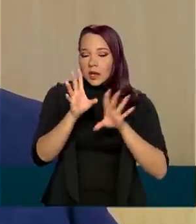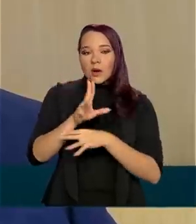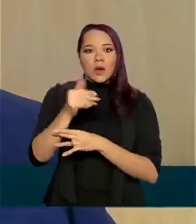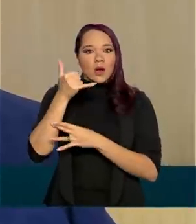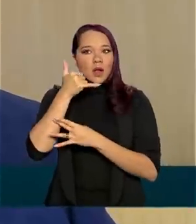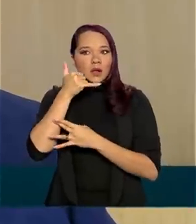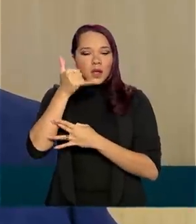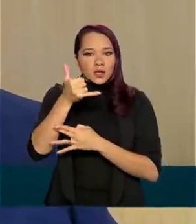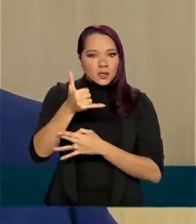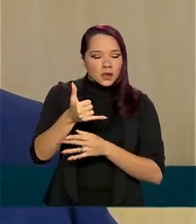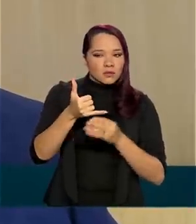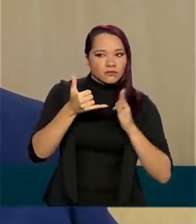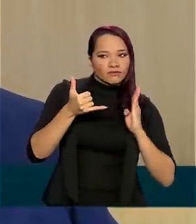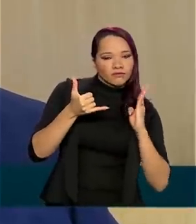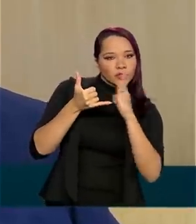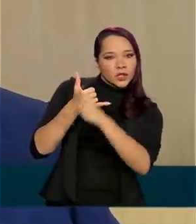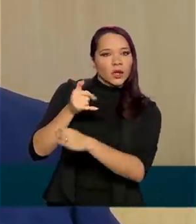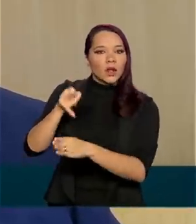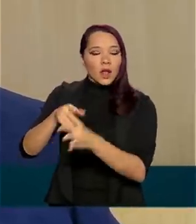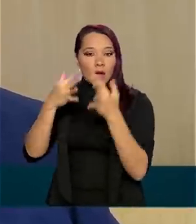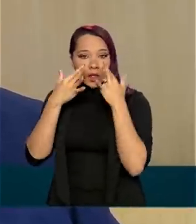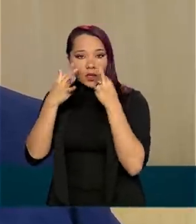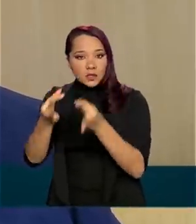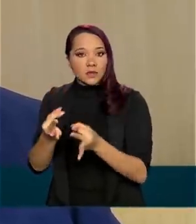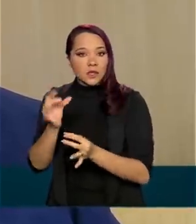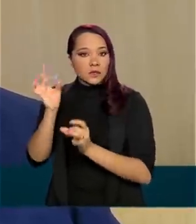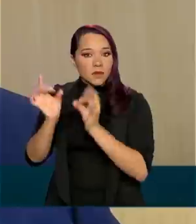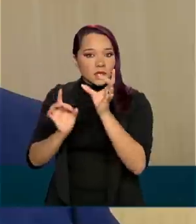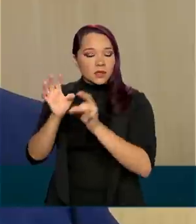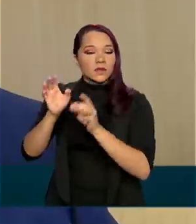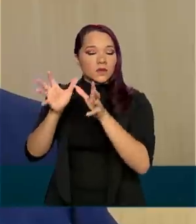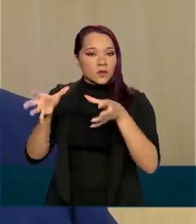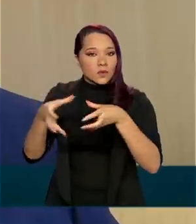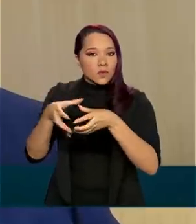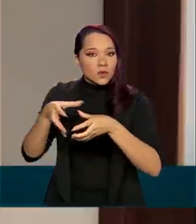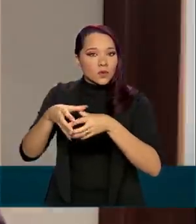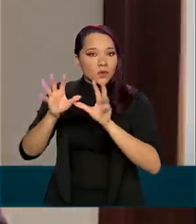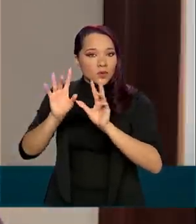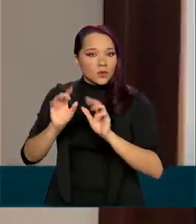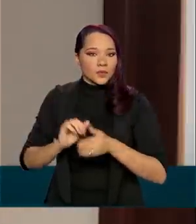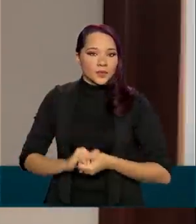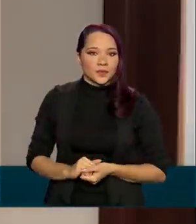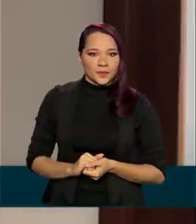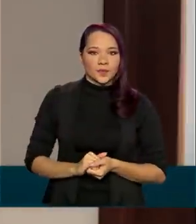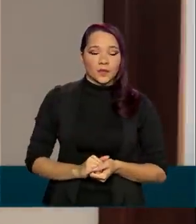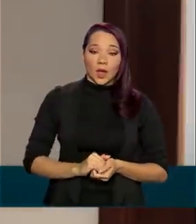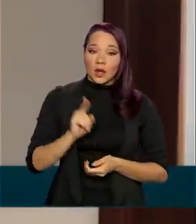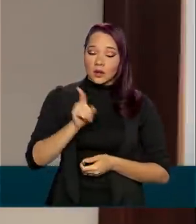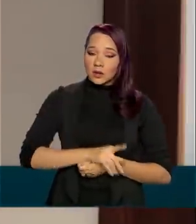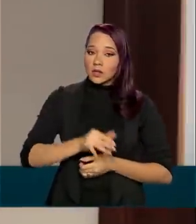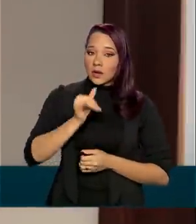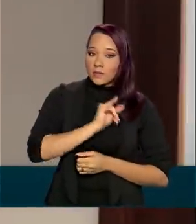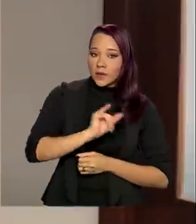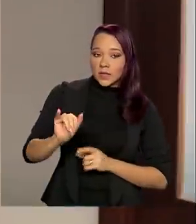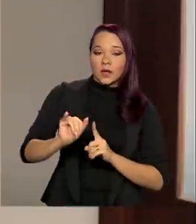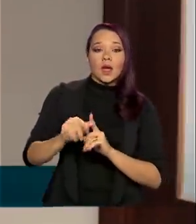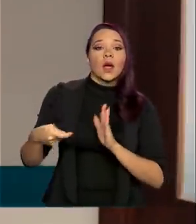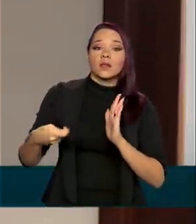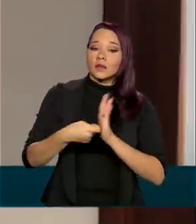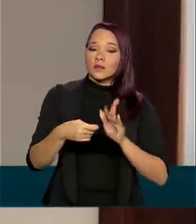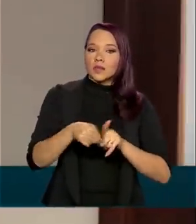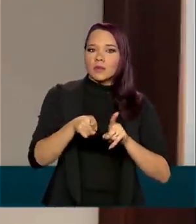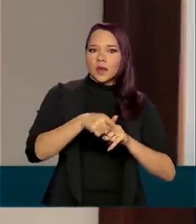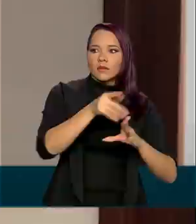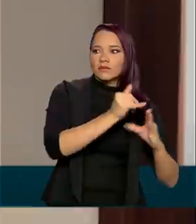ligação será direcionada para o atendimento específico dessa categoria profissional. Além de ser registrada, a denúncia será